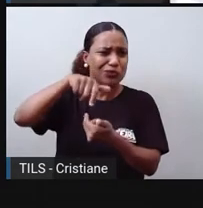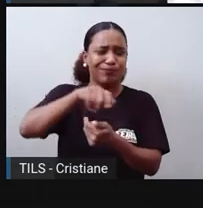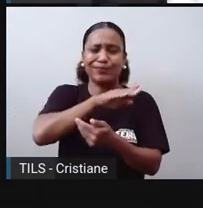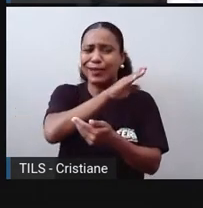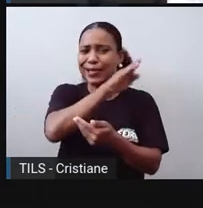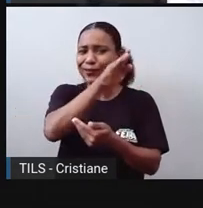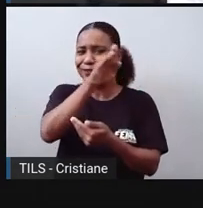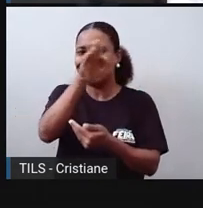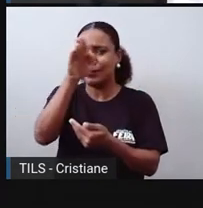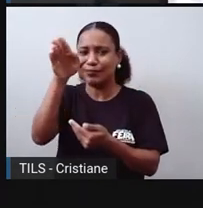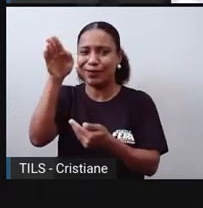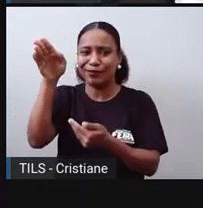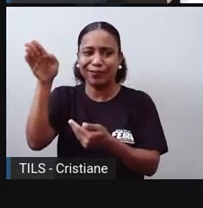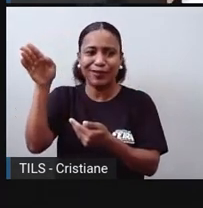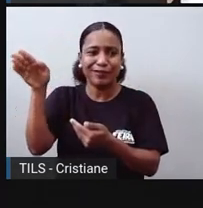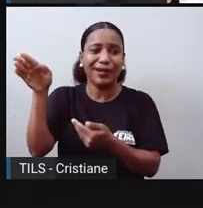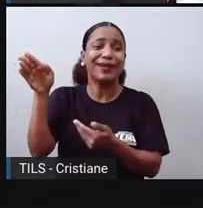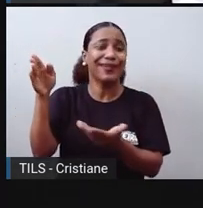lá daquele período de 1500